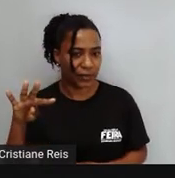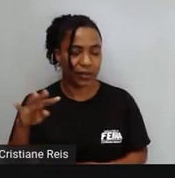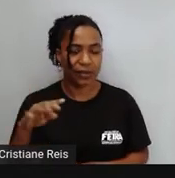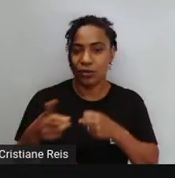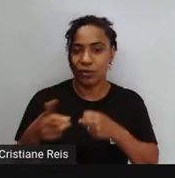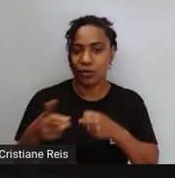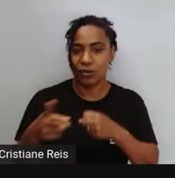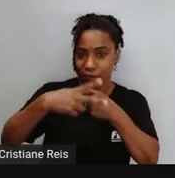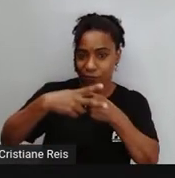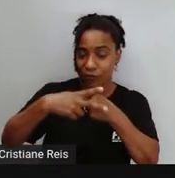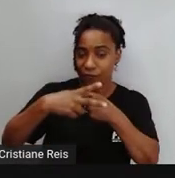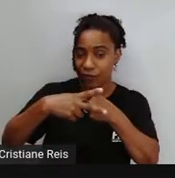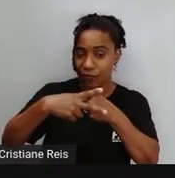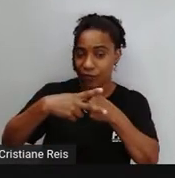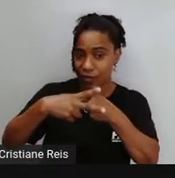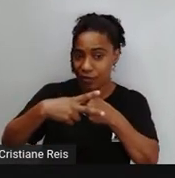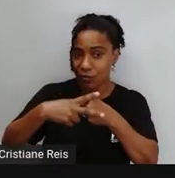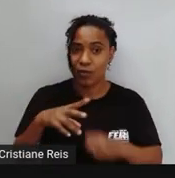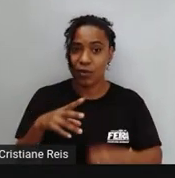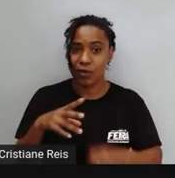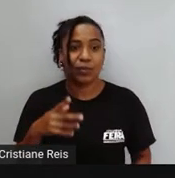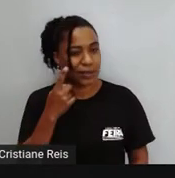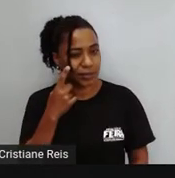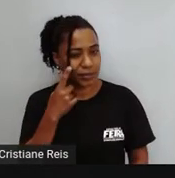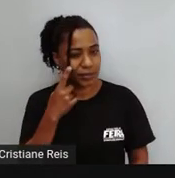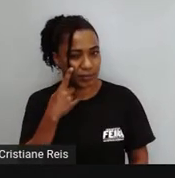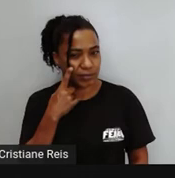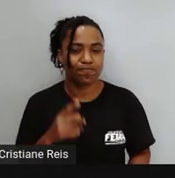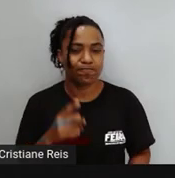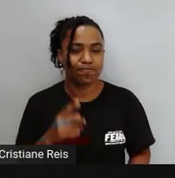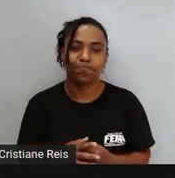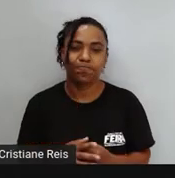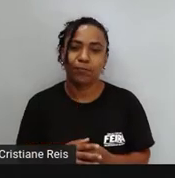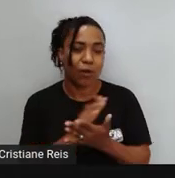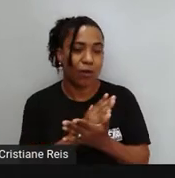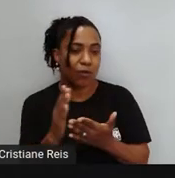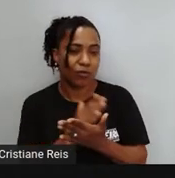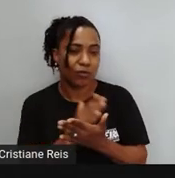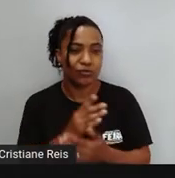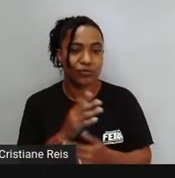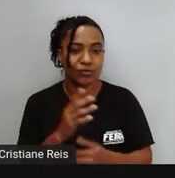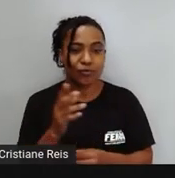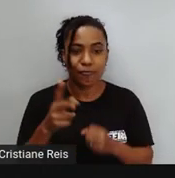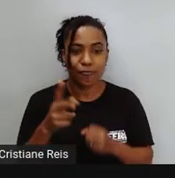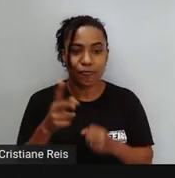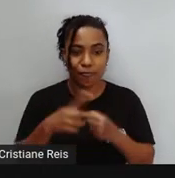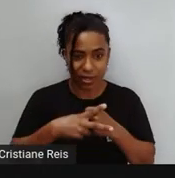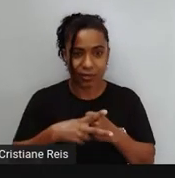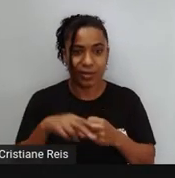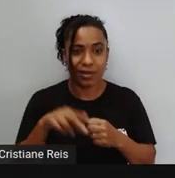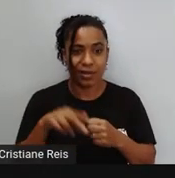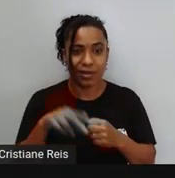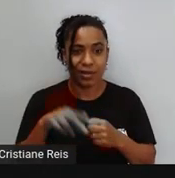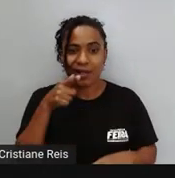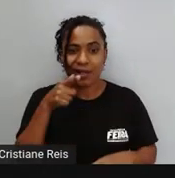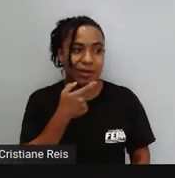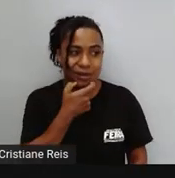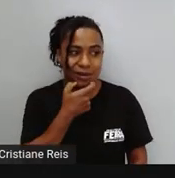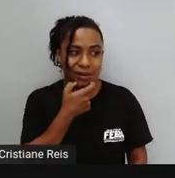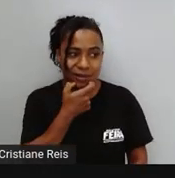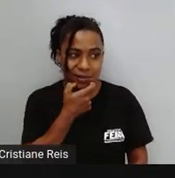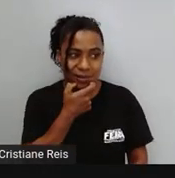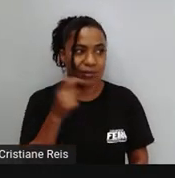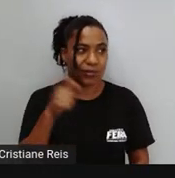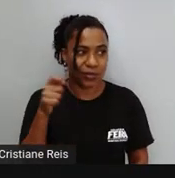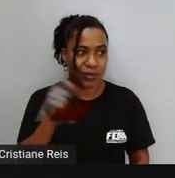expressam gosto e desgosto Então já existe alguns verbos específicos Da língua inglesa Que é Obrigatório o